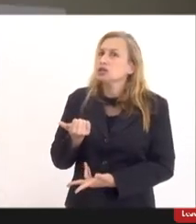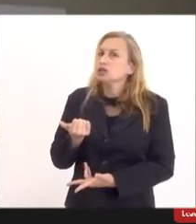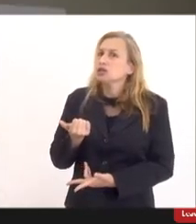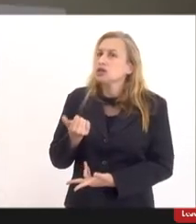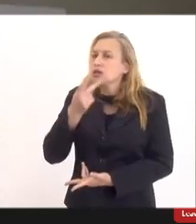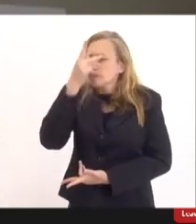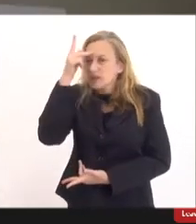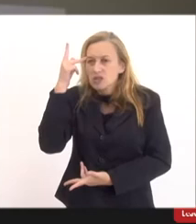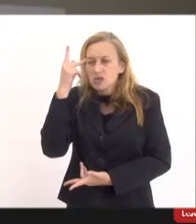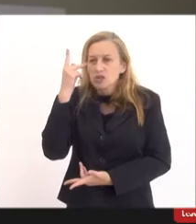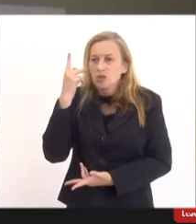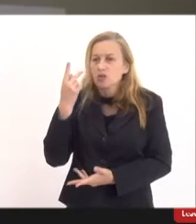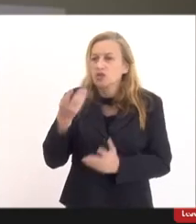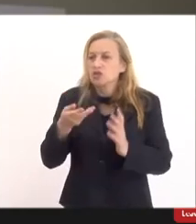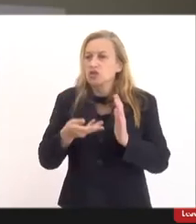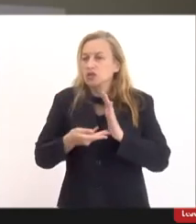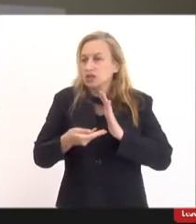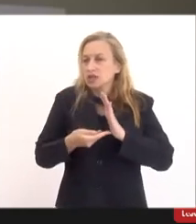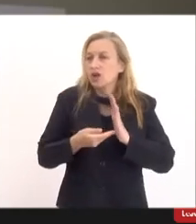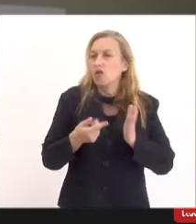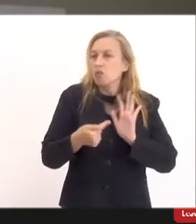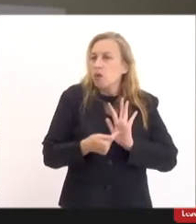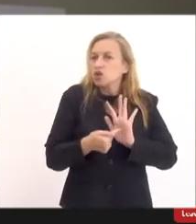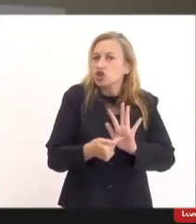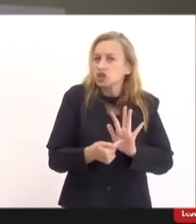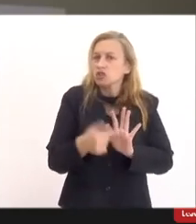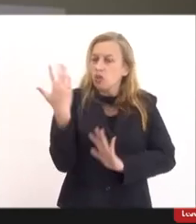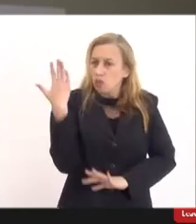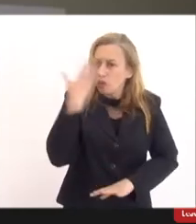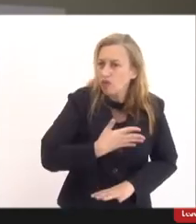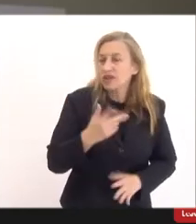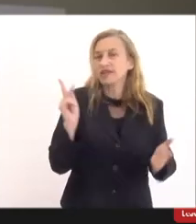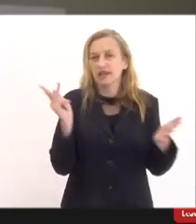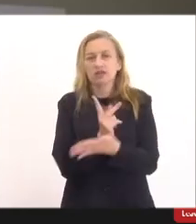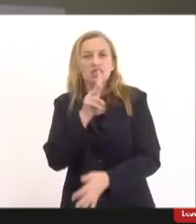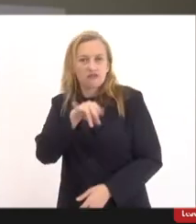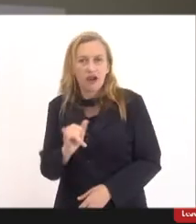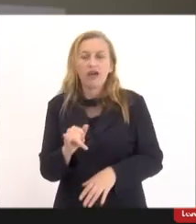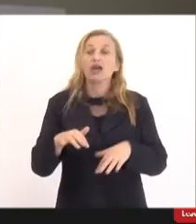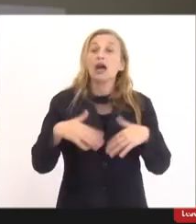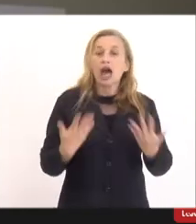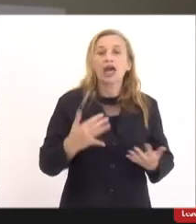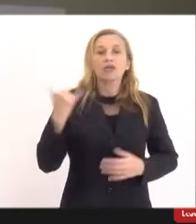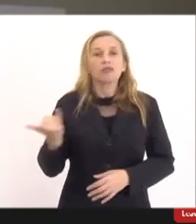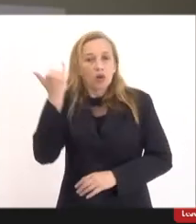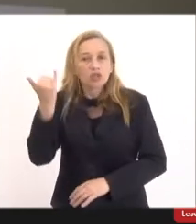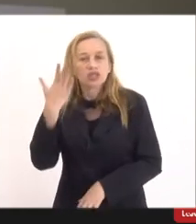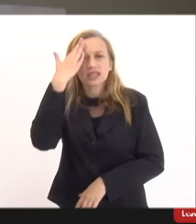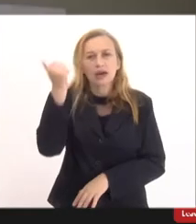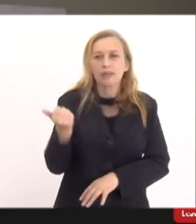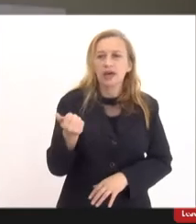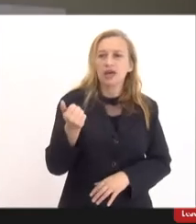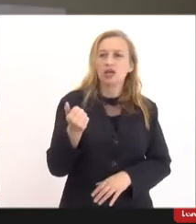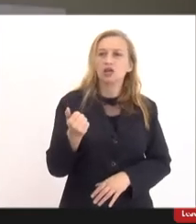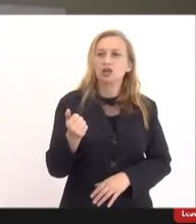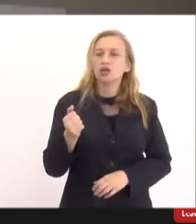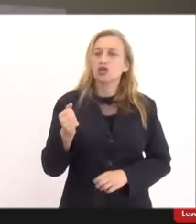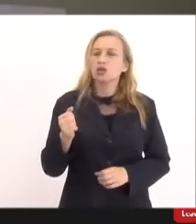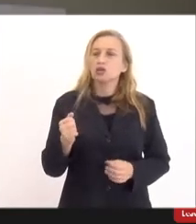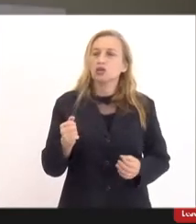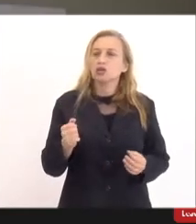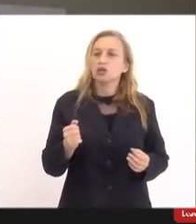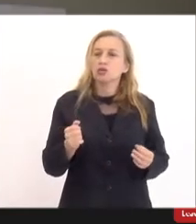pessoas no cenário nacional afirmando que isso vai acontecer. Então, acho importante saberem que no âmbito